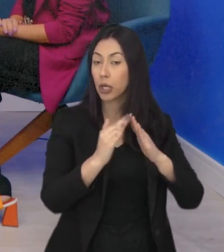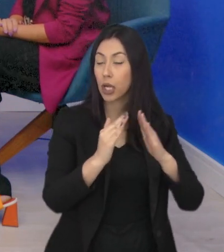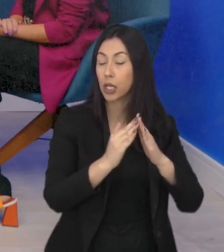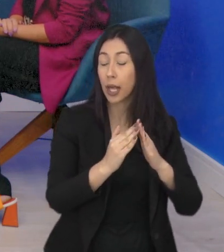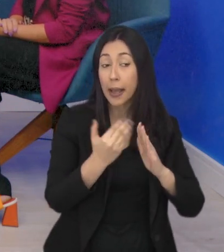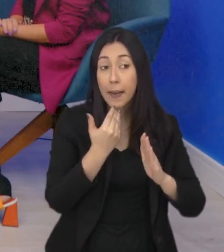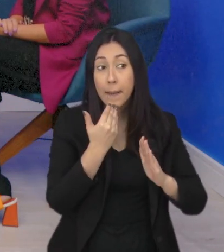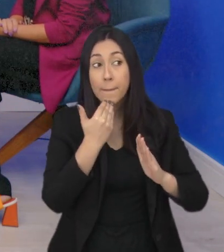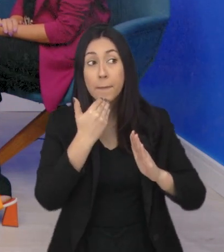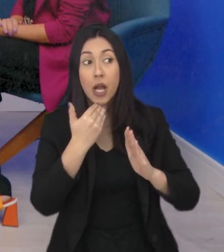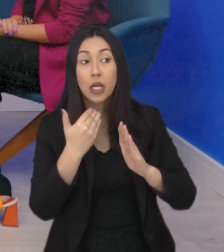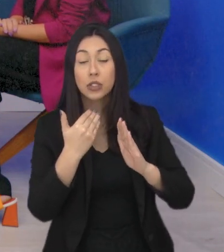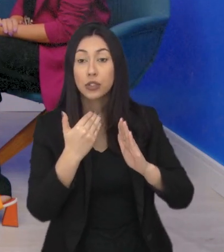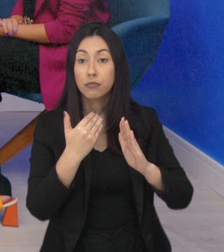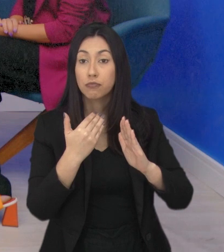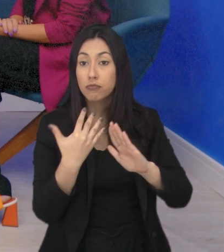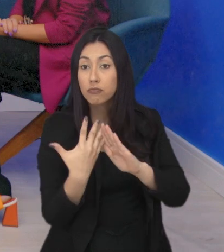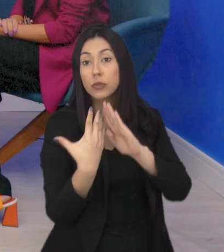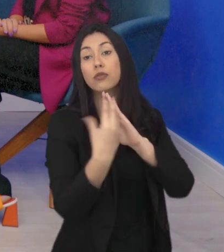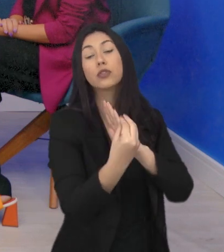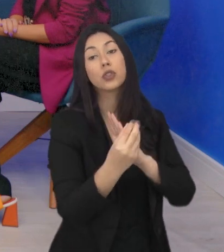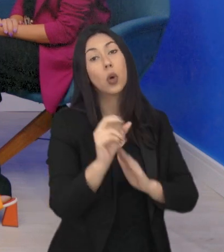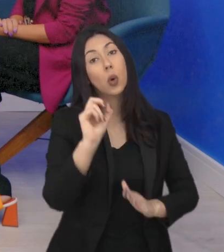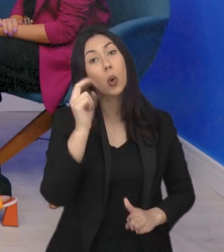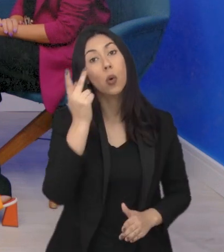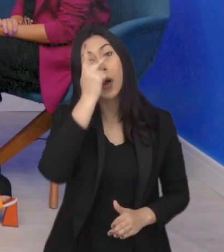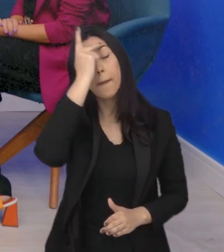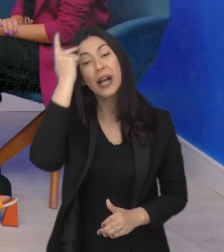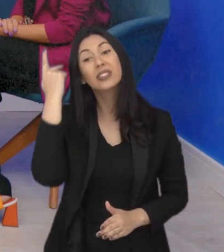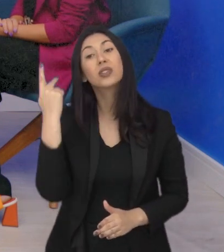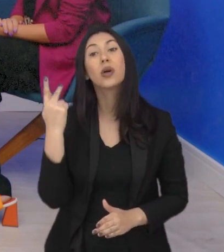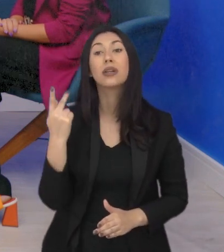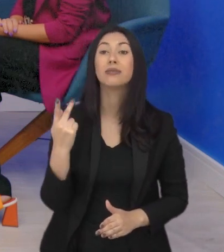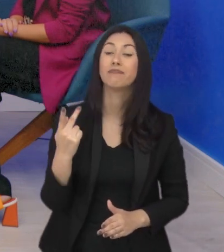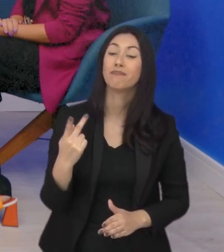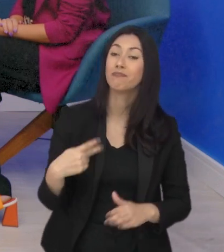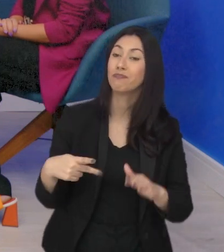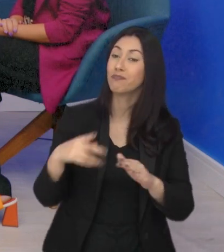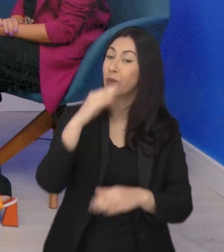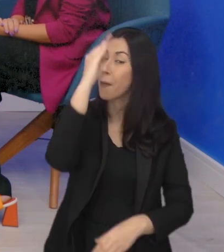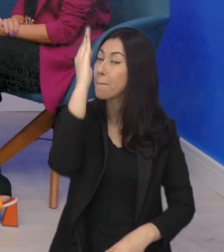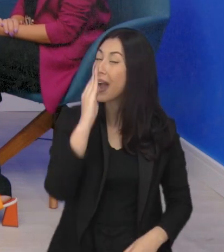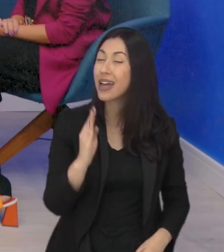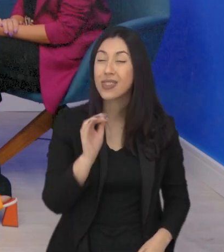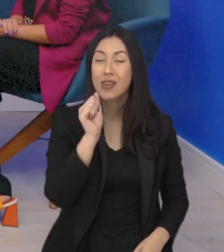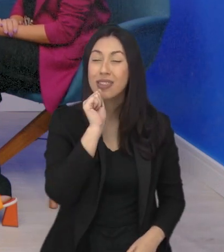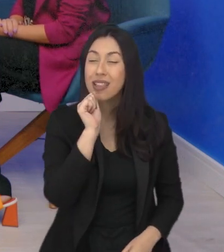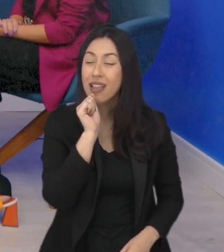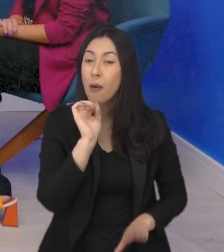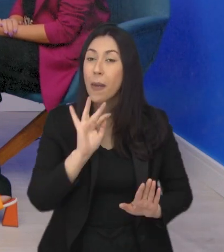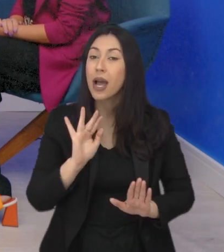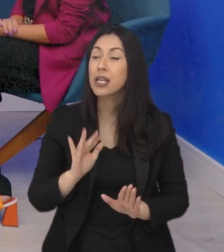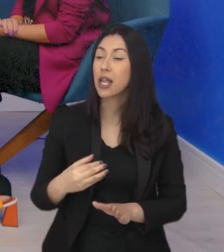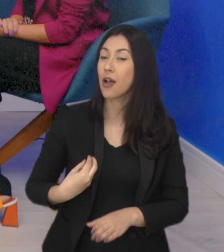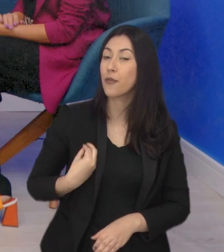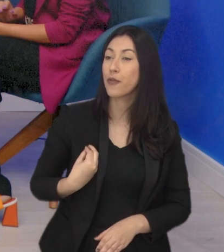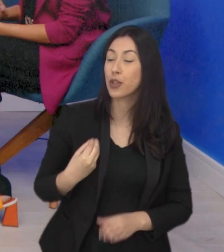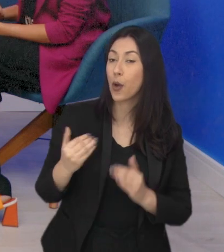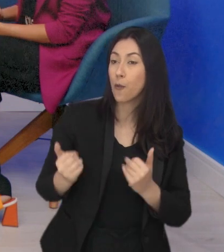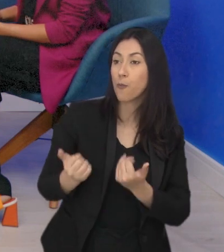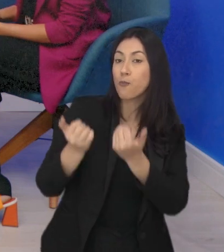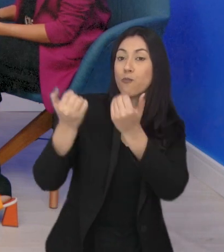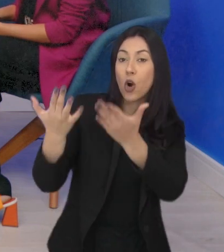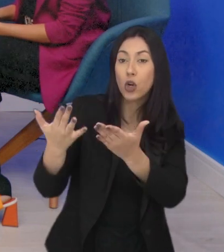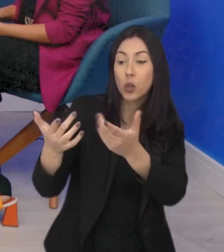em relação àqueles casos em que as pessoas, de uma pessoa que está no exterior, num país que vive uma situação de violência, ou conflito armado, e